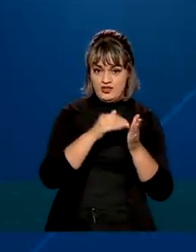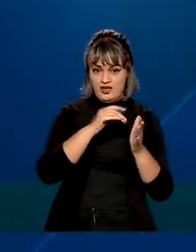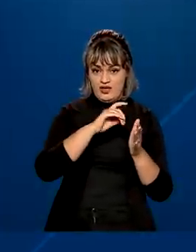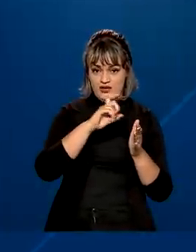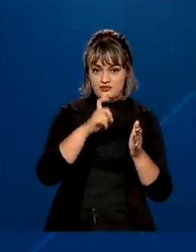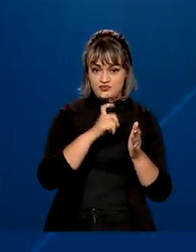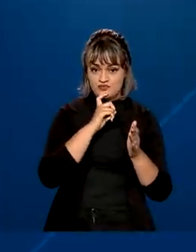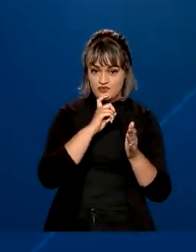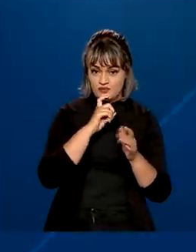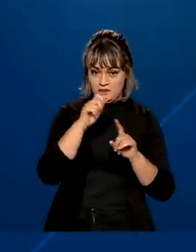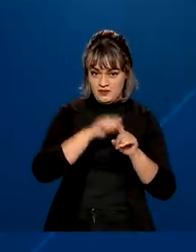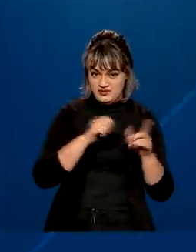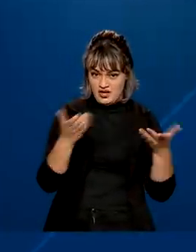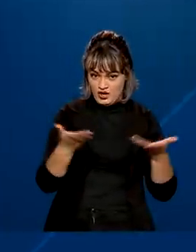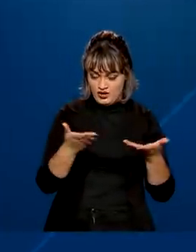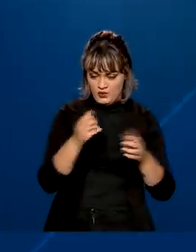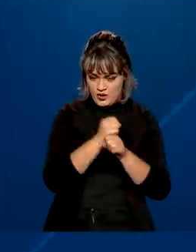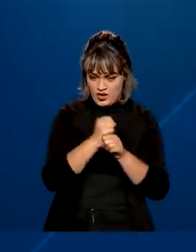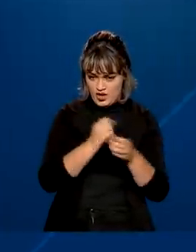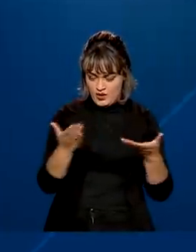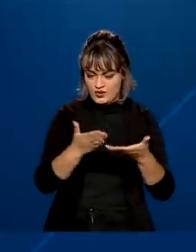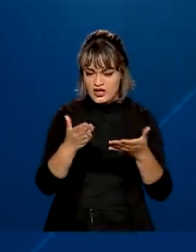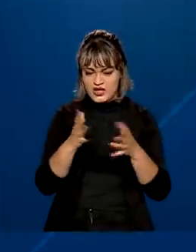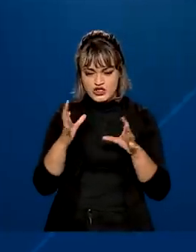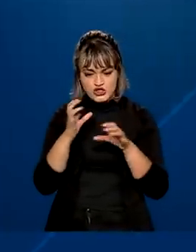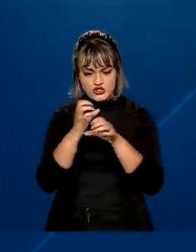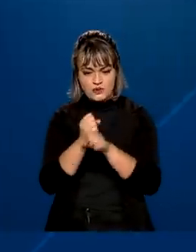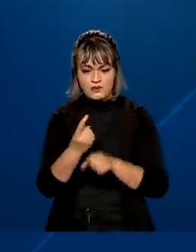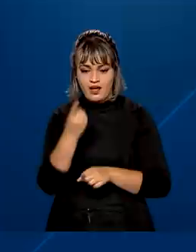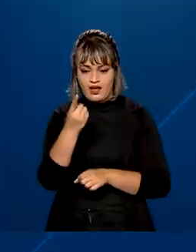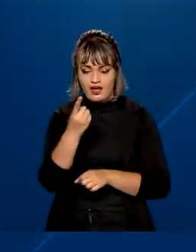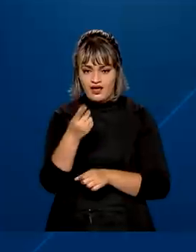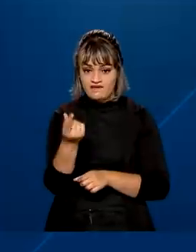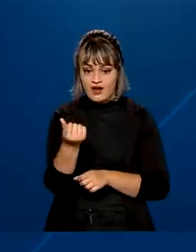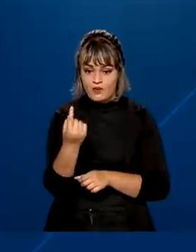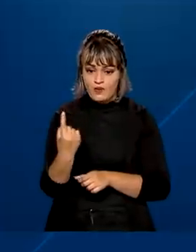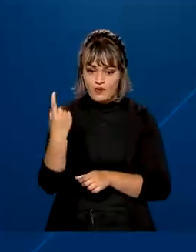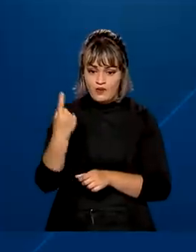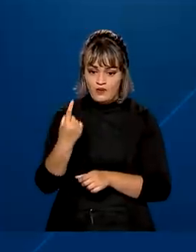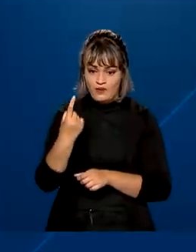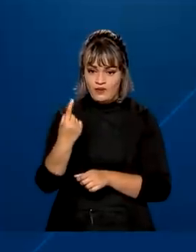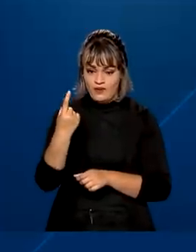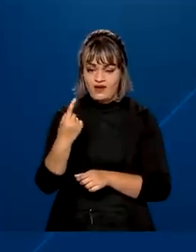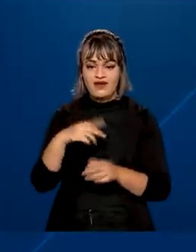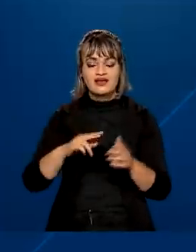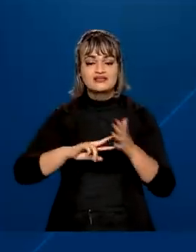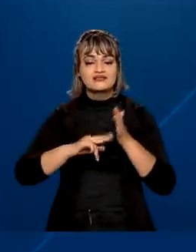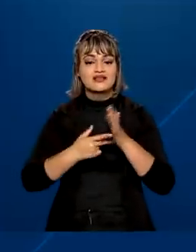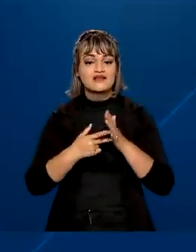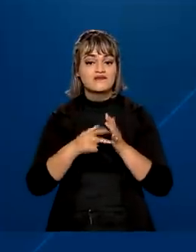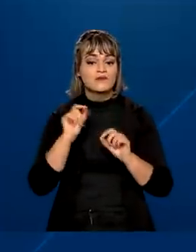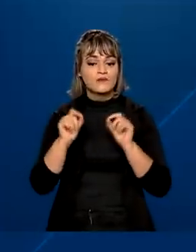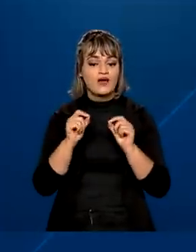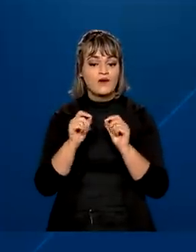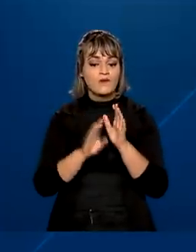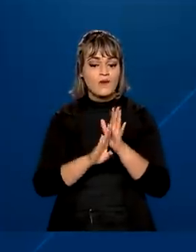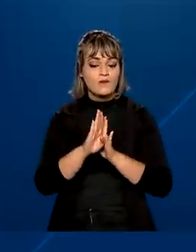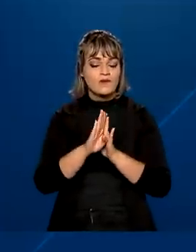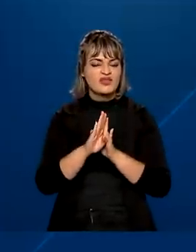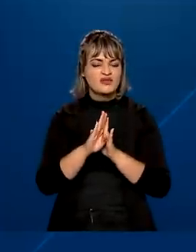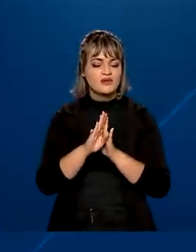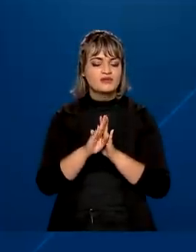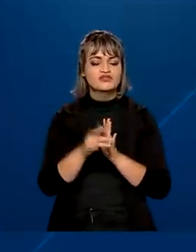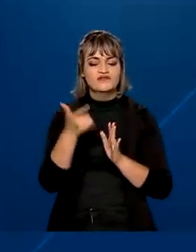2021, a arrecadação federal atingiu mais de um trilhão de reais, o que representa um aumento real, descontado a